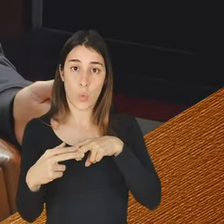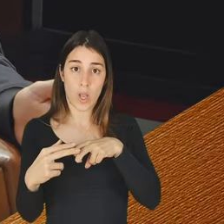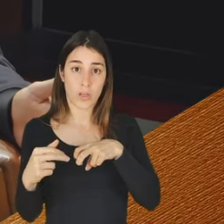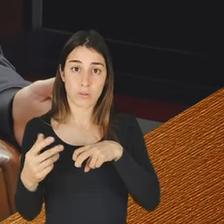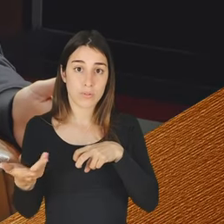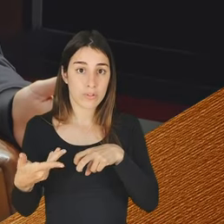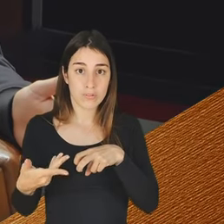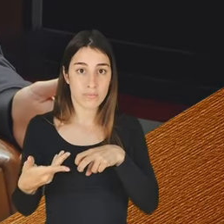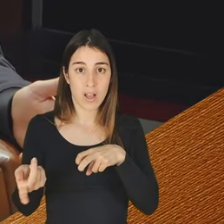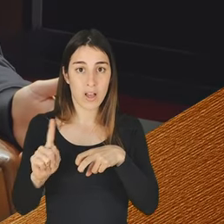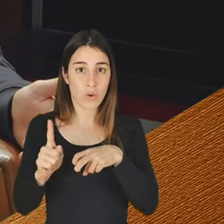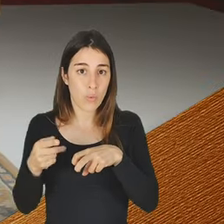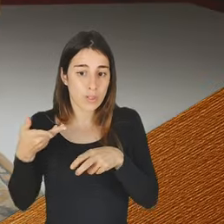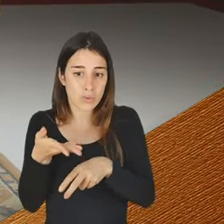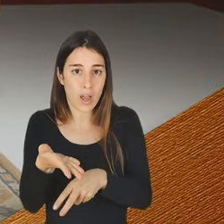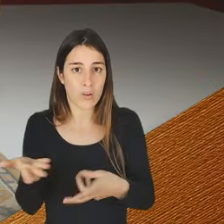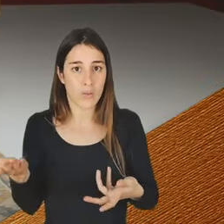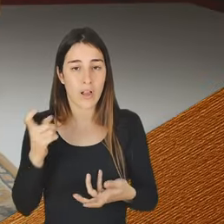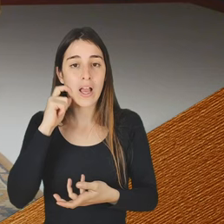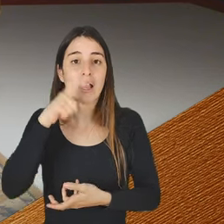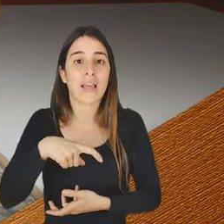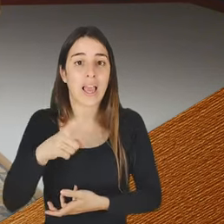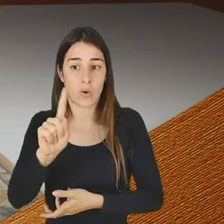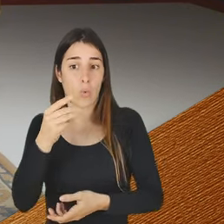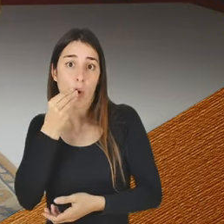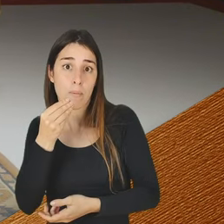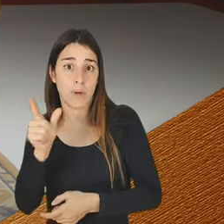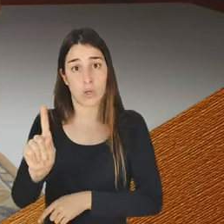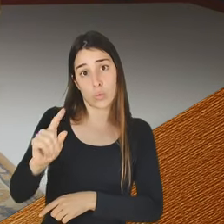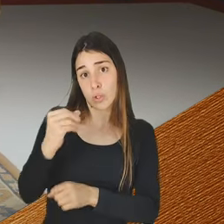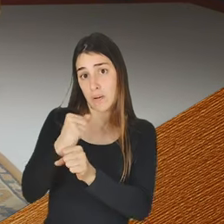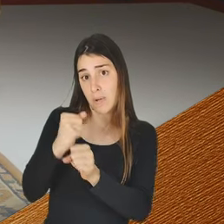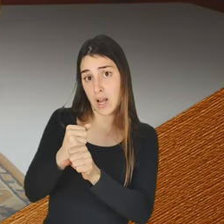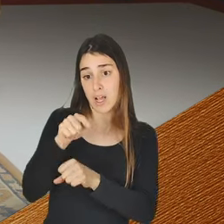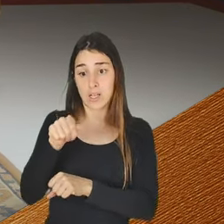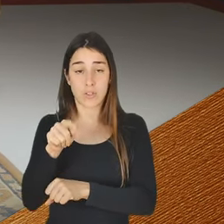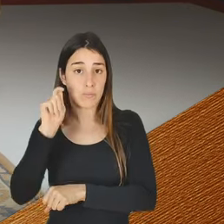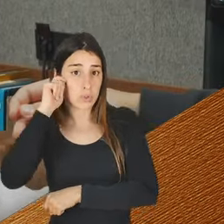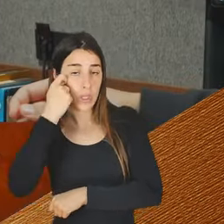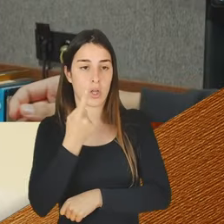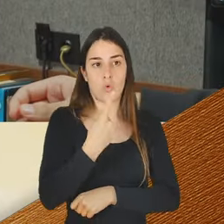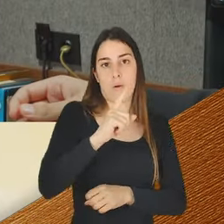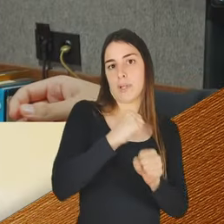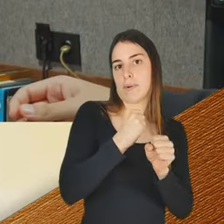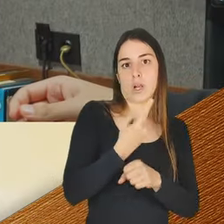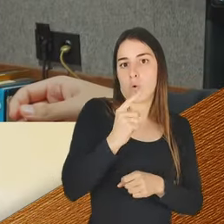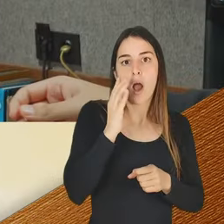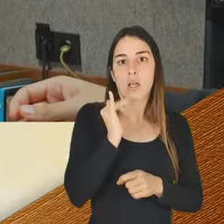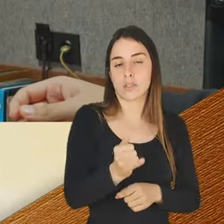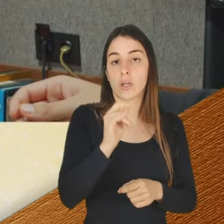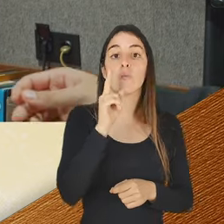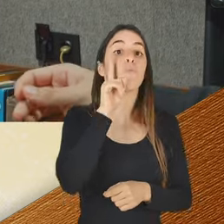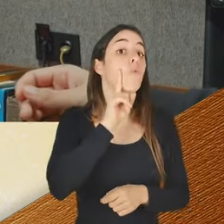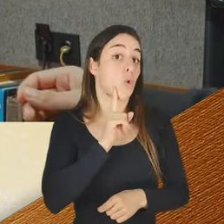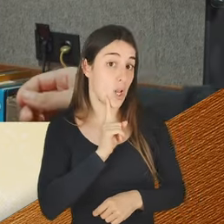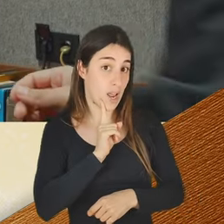não é para trabalhar. E isso afeta a comportura física de um gajo. Não é para trabalhar, não é bem assim. João, uma mulher transexual, como tu com